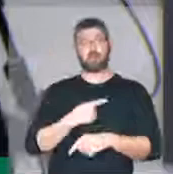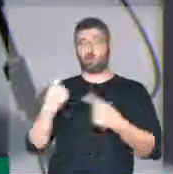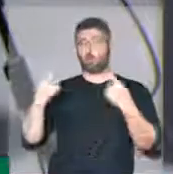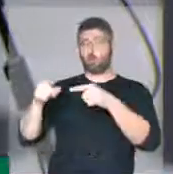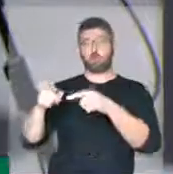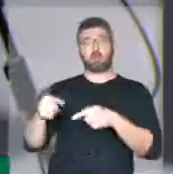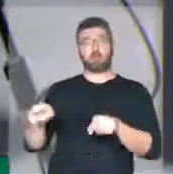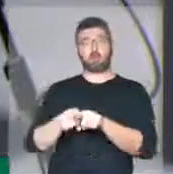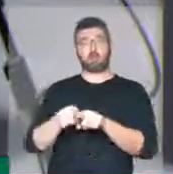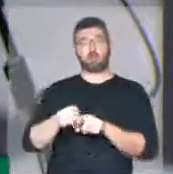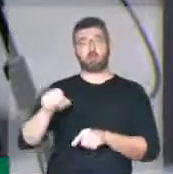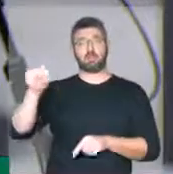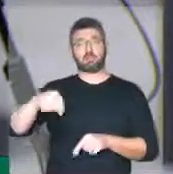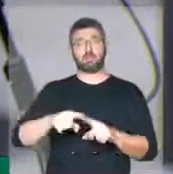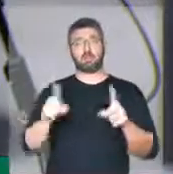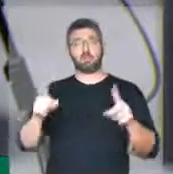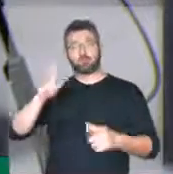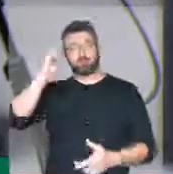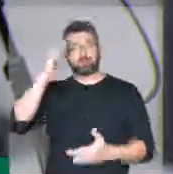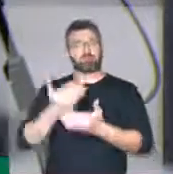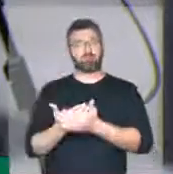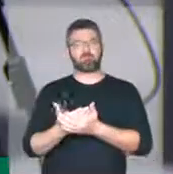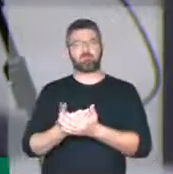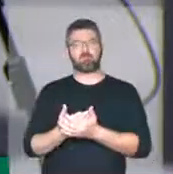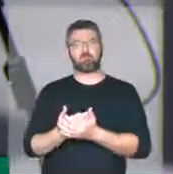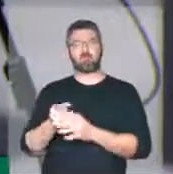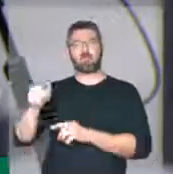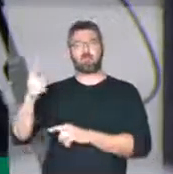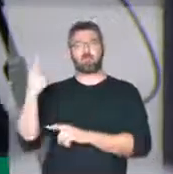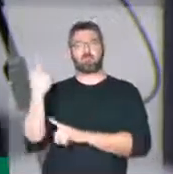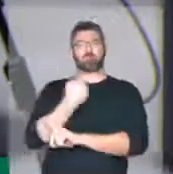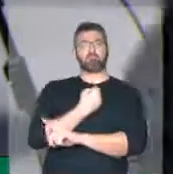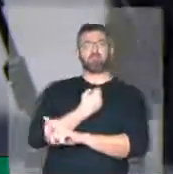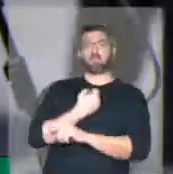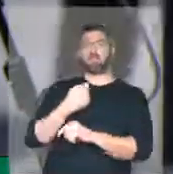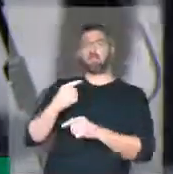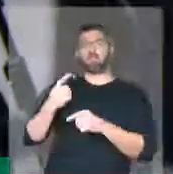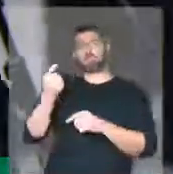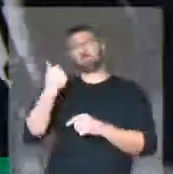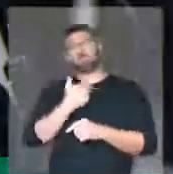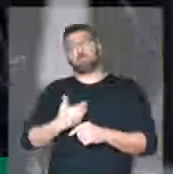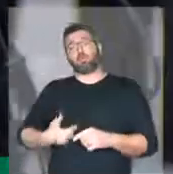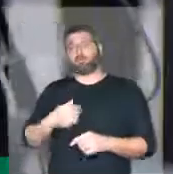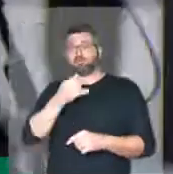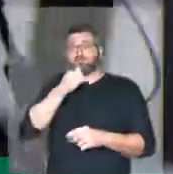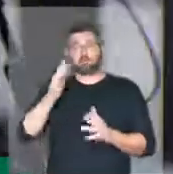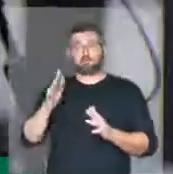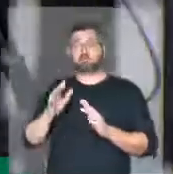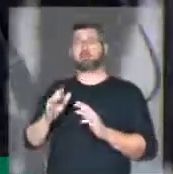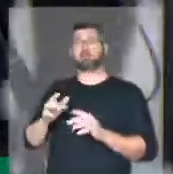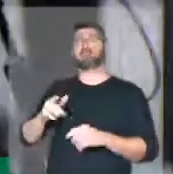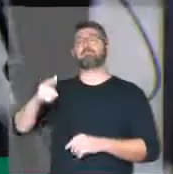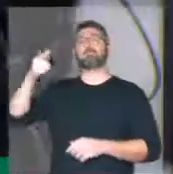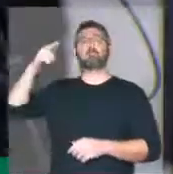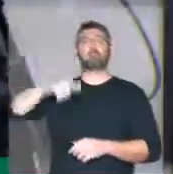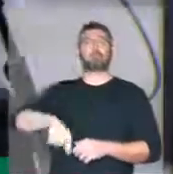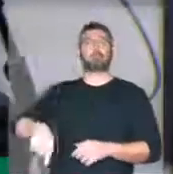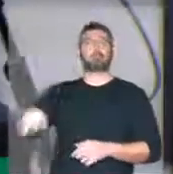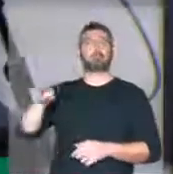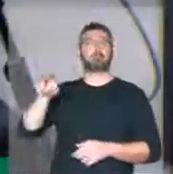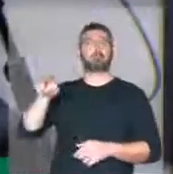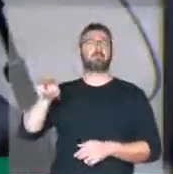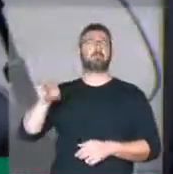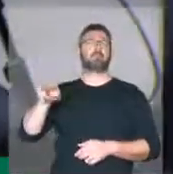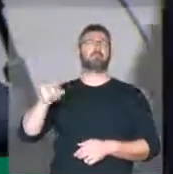contra essa atual gestão, mas confiamos no fim das contas porque é dinheiro público. E mais uma vez, a gente vê